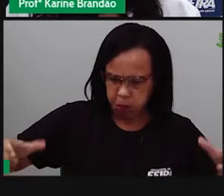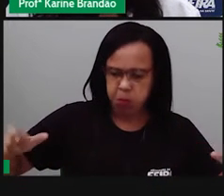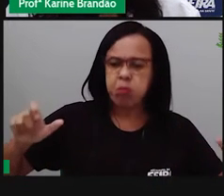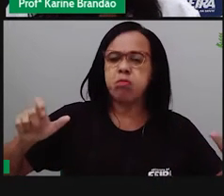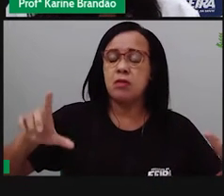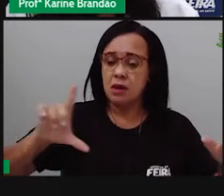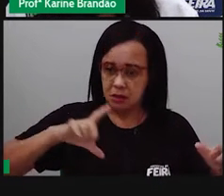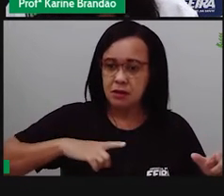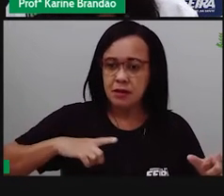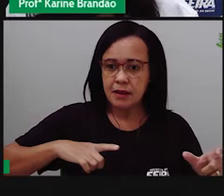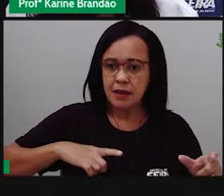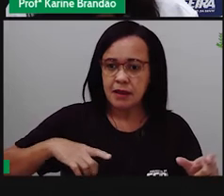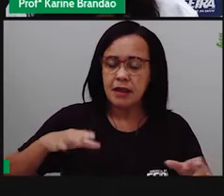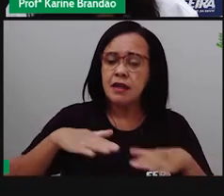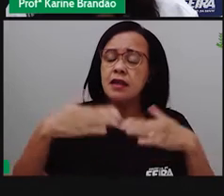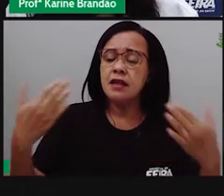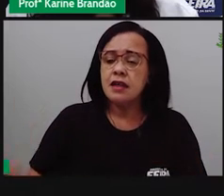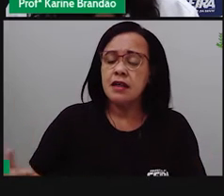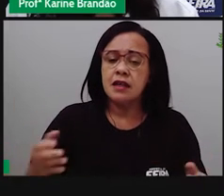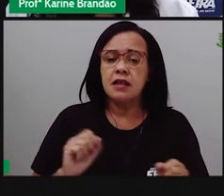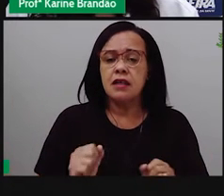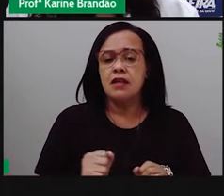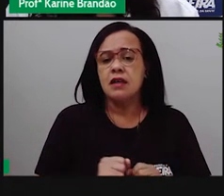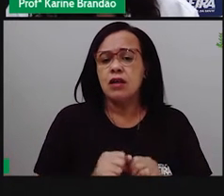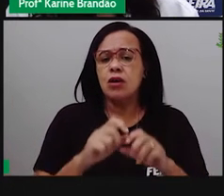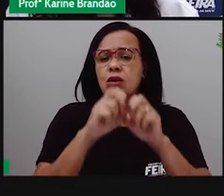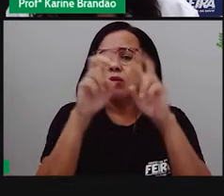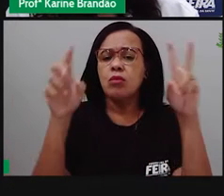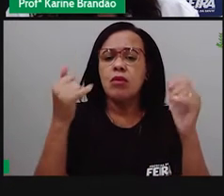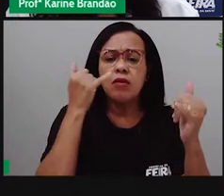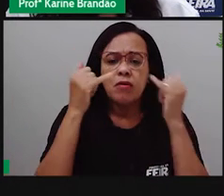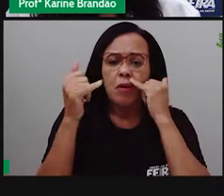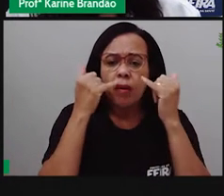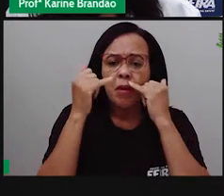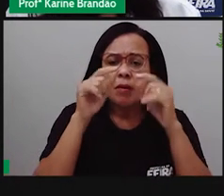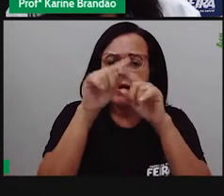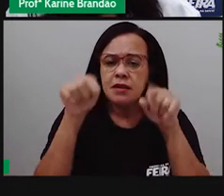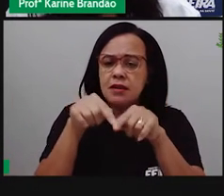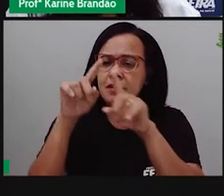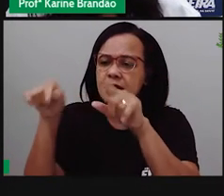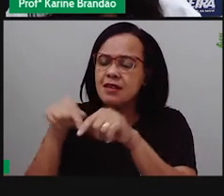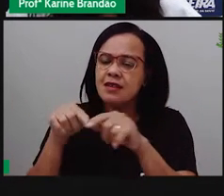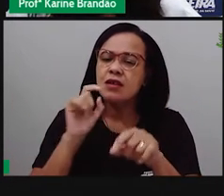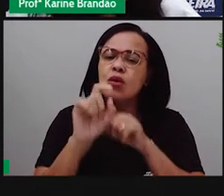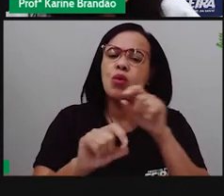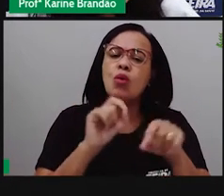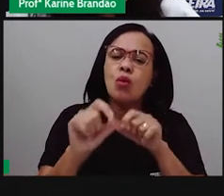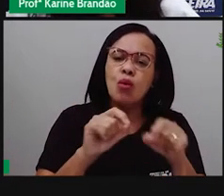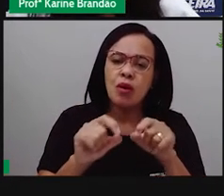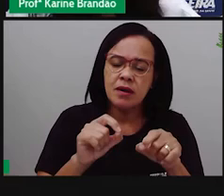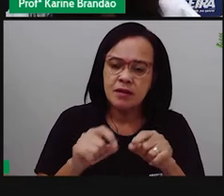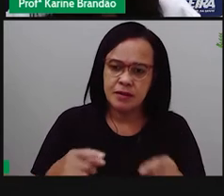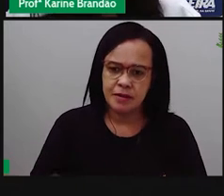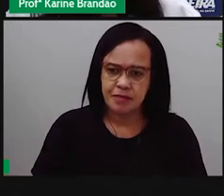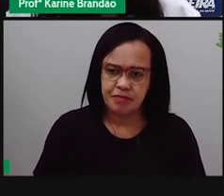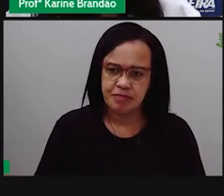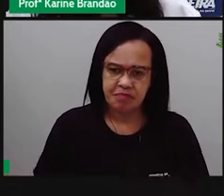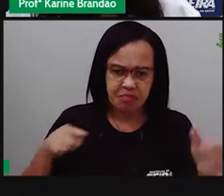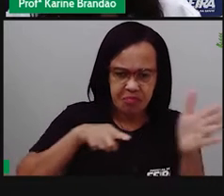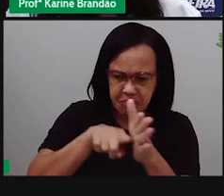Traga então essa charge para vocês. Ela diz o seguinte, né? Esse quadrinho. Por que essa